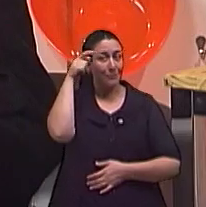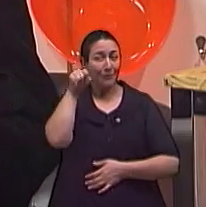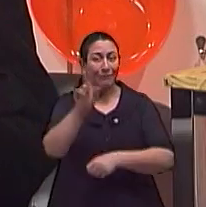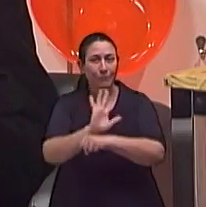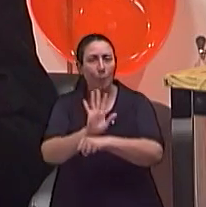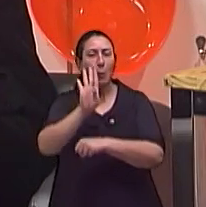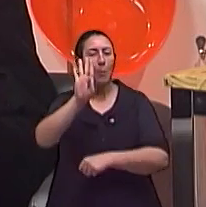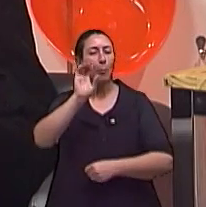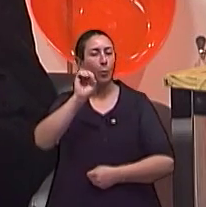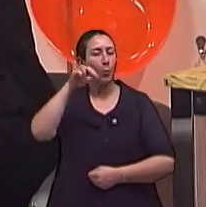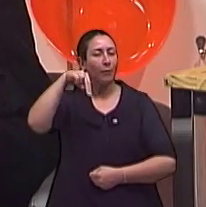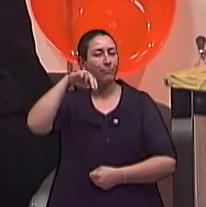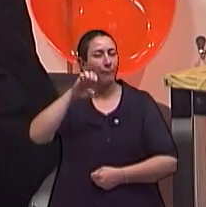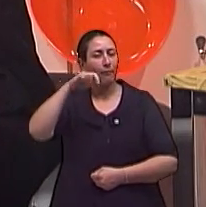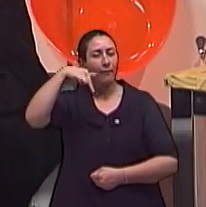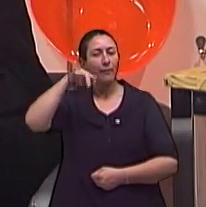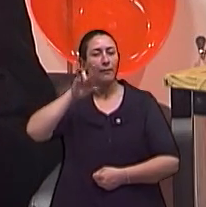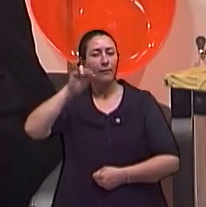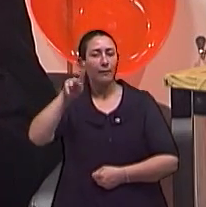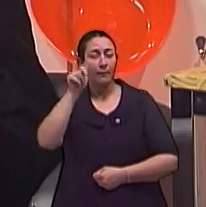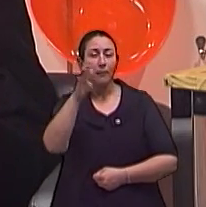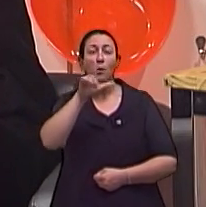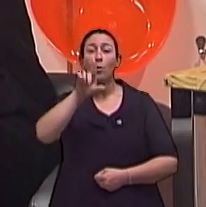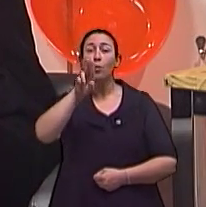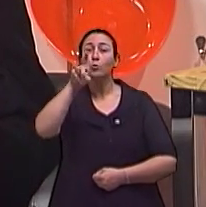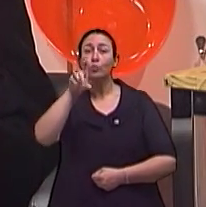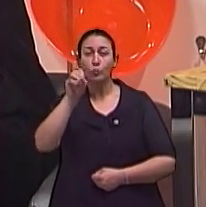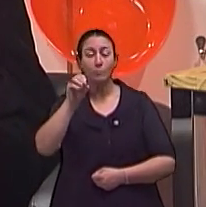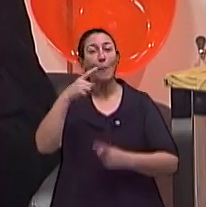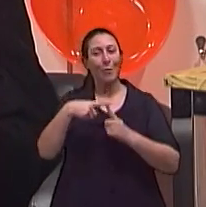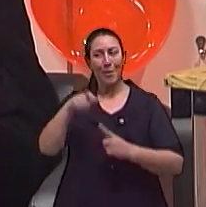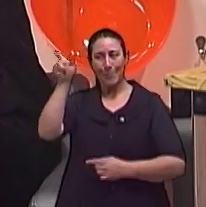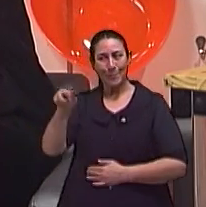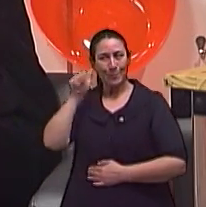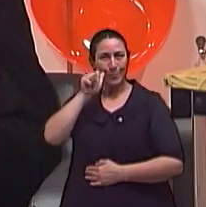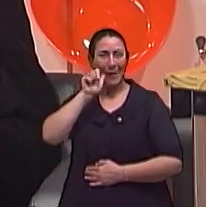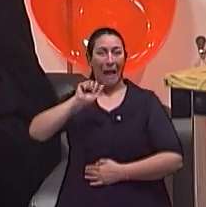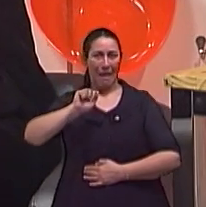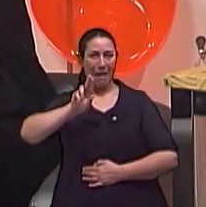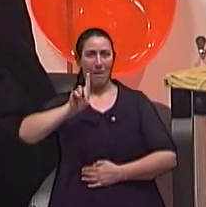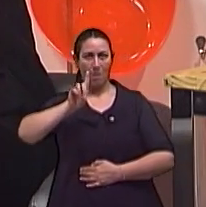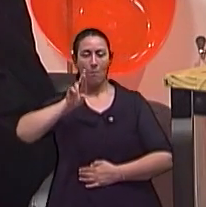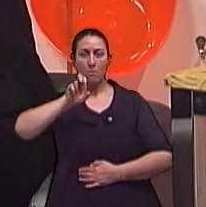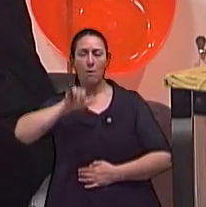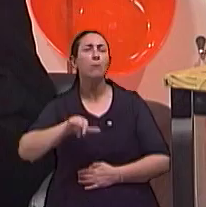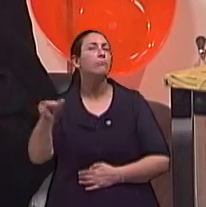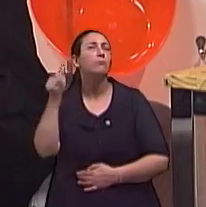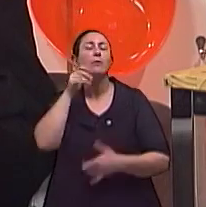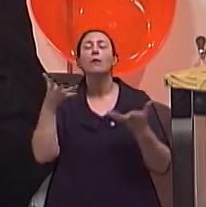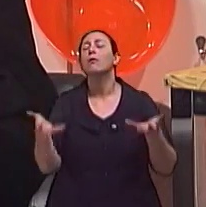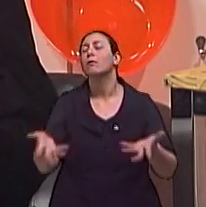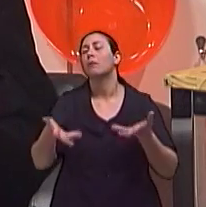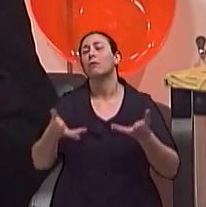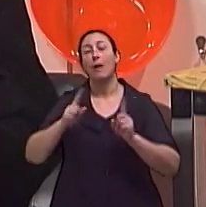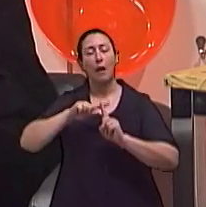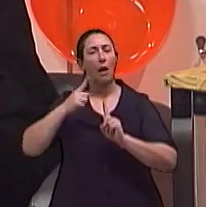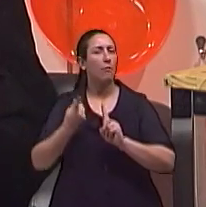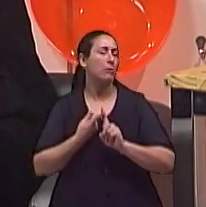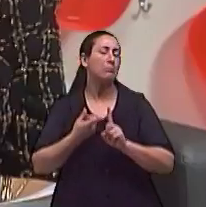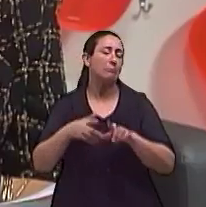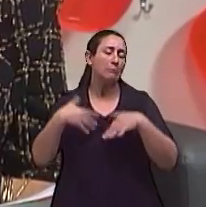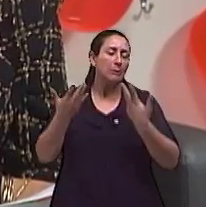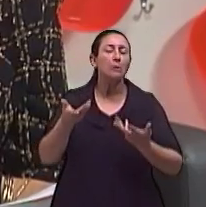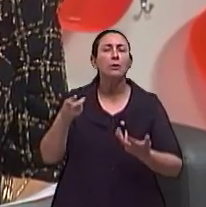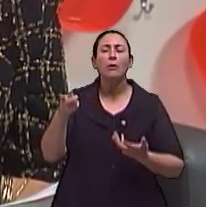que teve um drama bem grande na sua vida, porque ela sempre quis ser mãe, e ela não conseguia. E aí ela teve uma